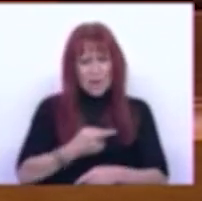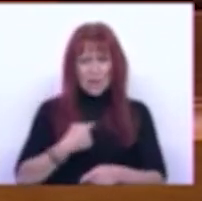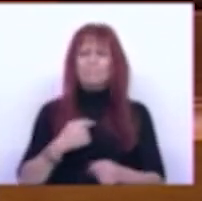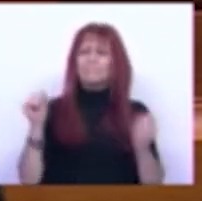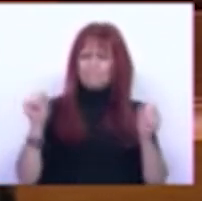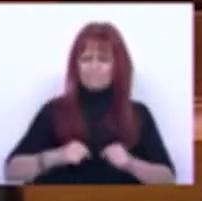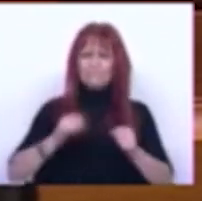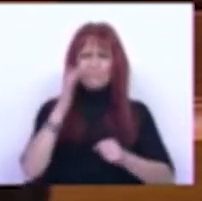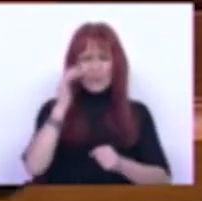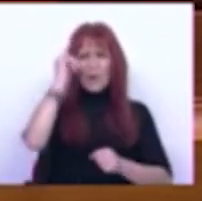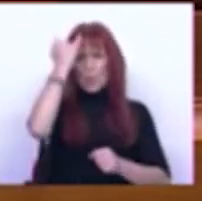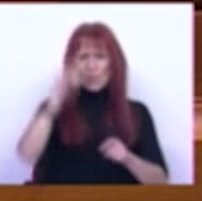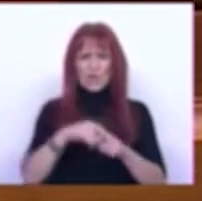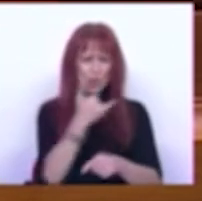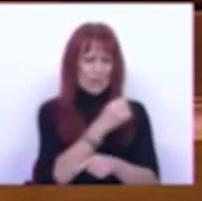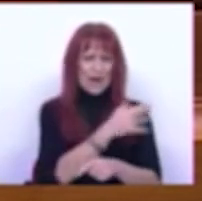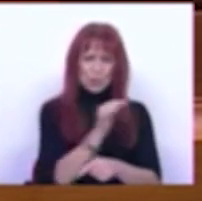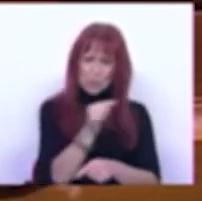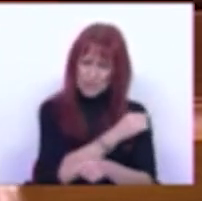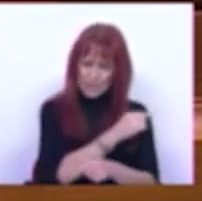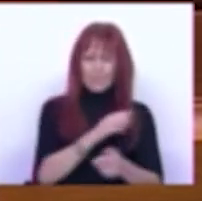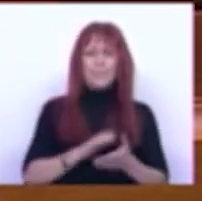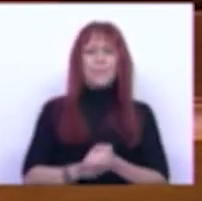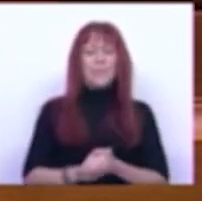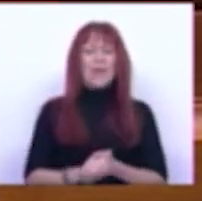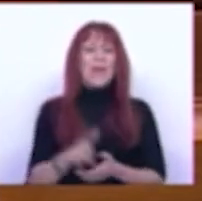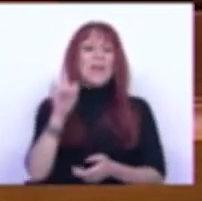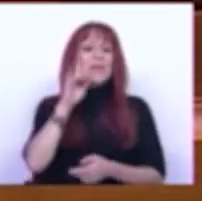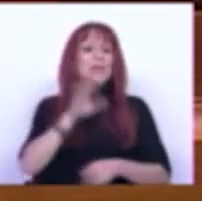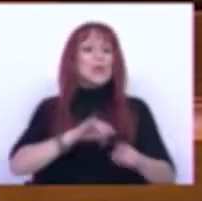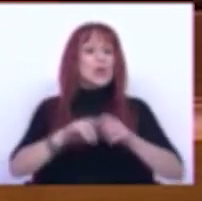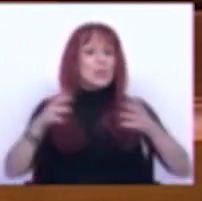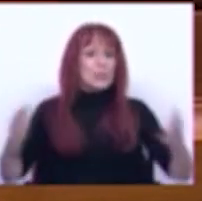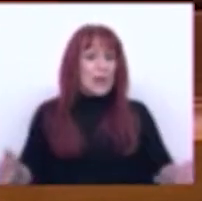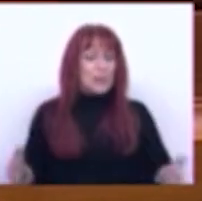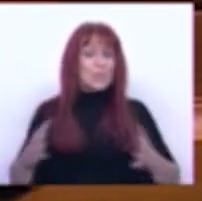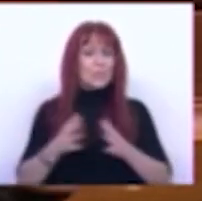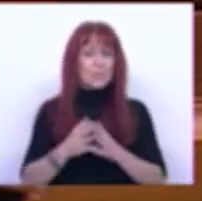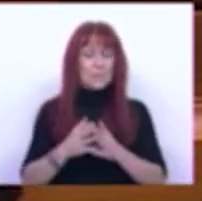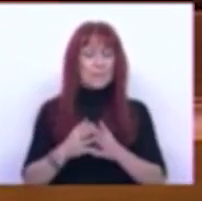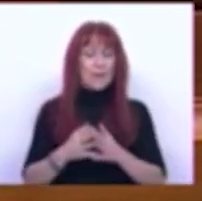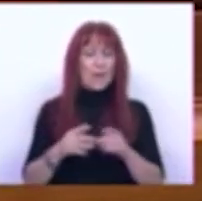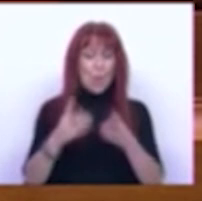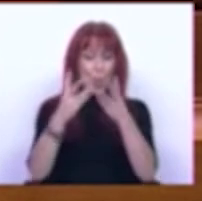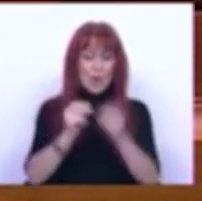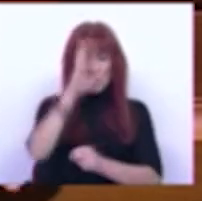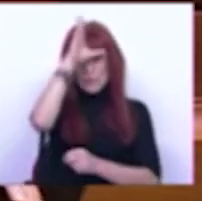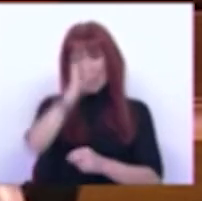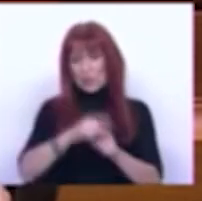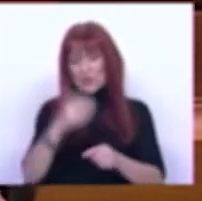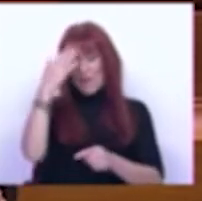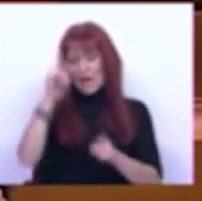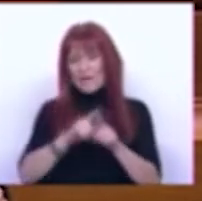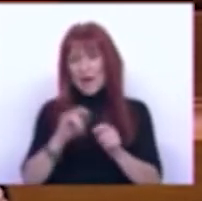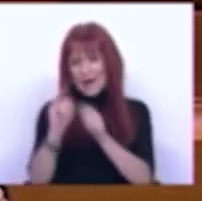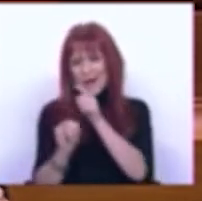concordar com António Costa de 2014 Senhoras e Senhores Deputados O orçamento do Estado prevê